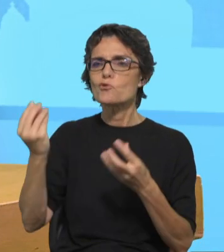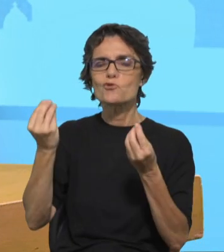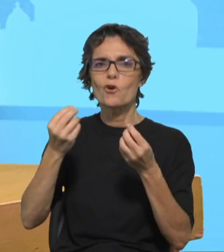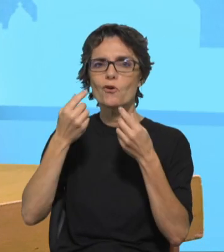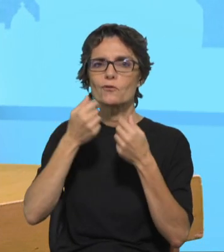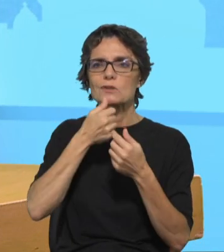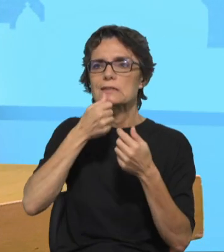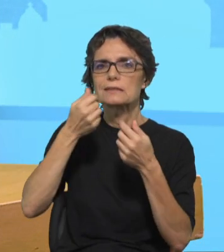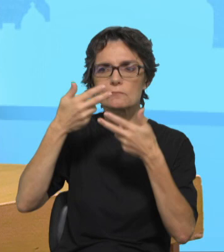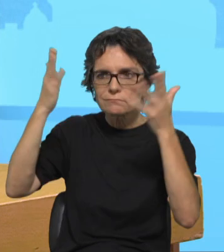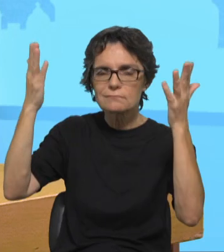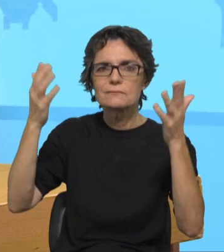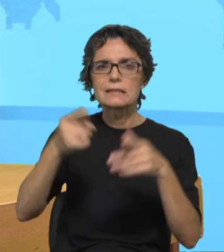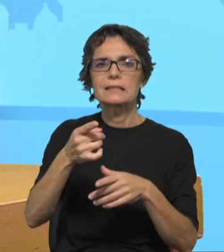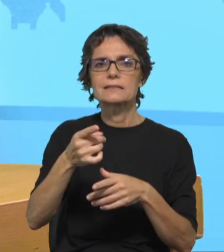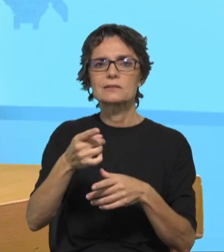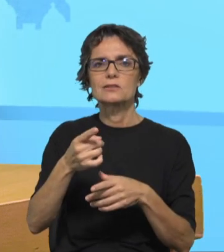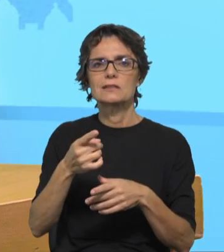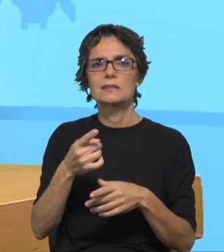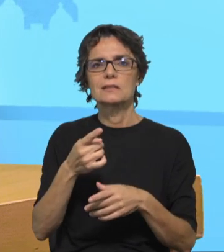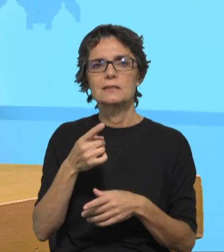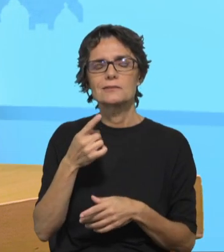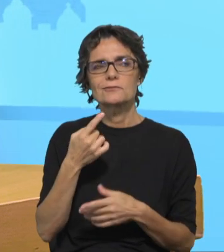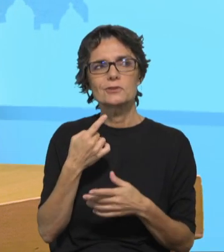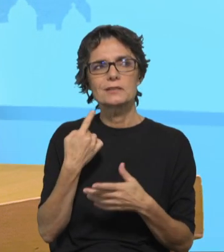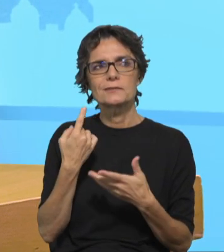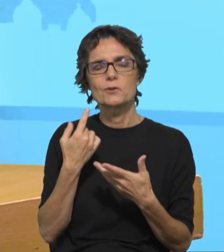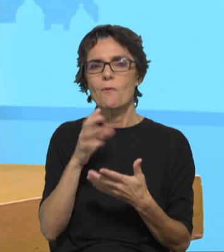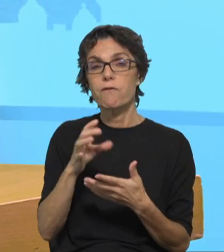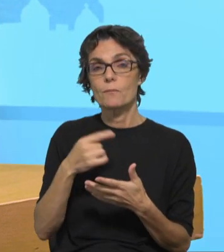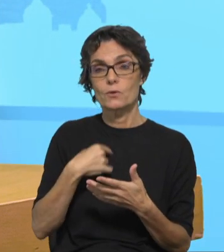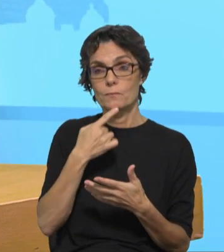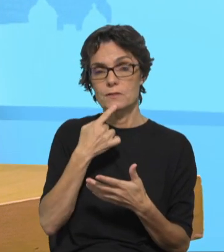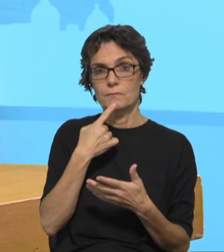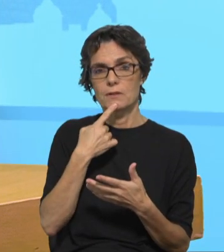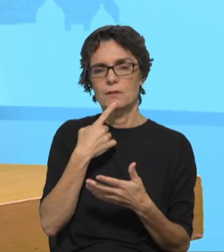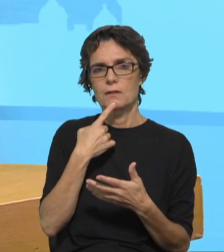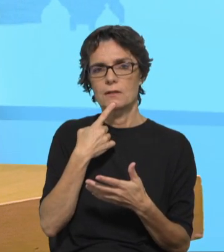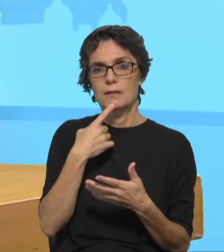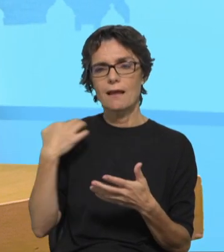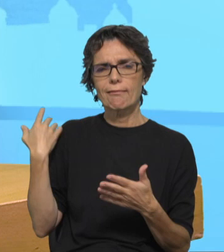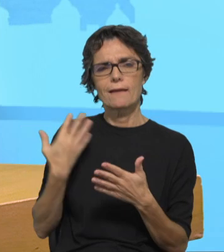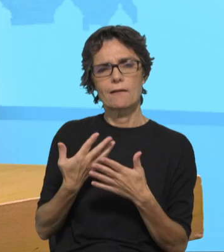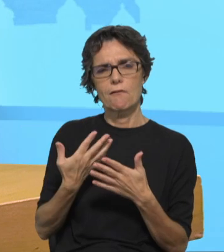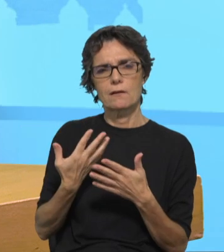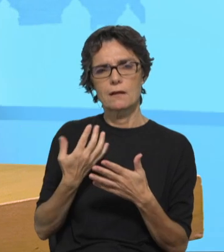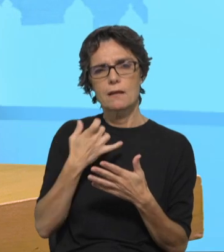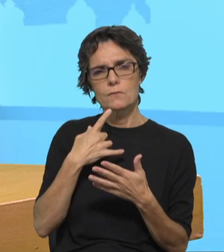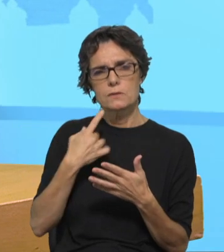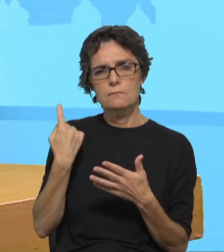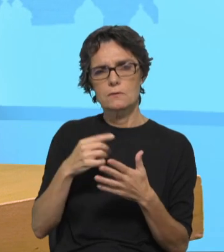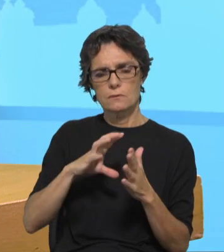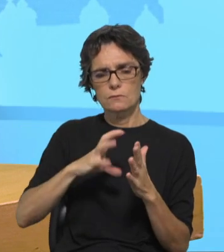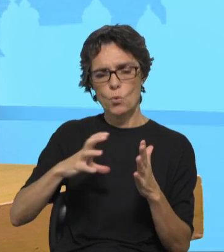descomplica muito aquilo que na nossa história, é aquilo de Portugal, um bocadinho de